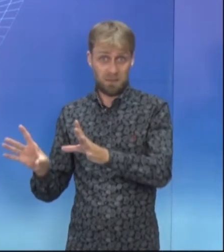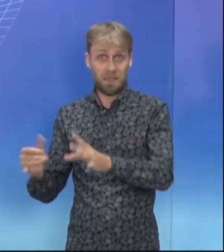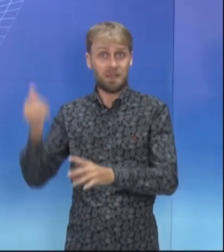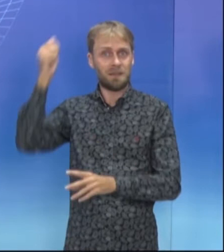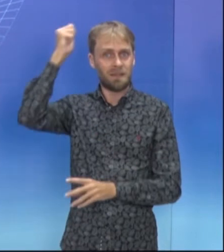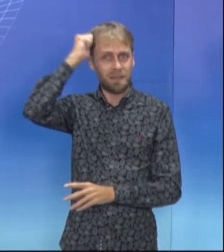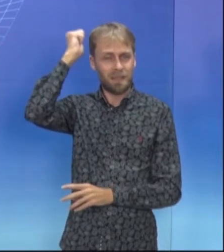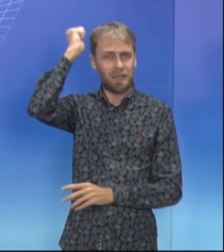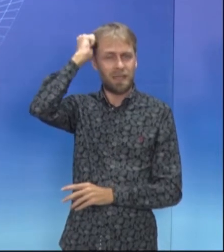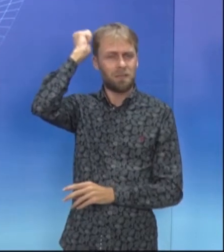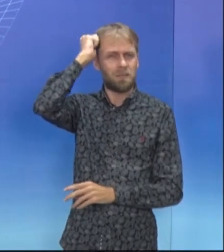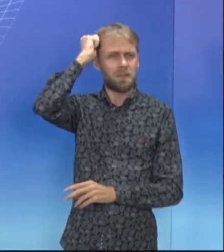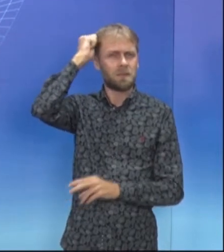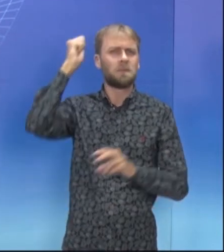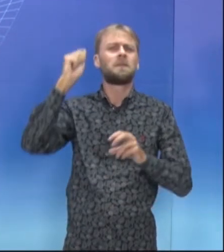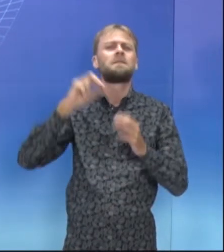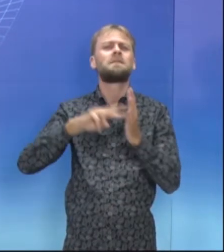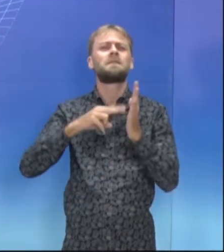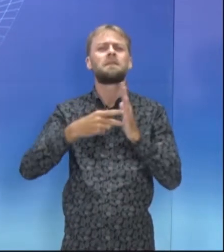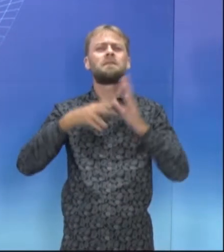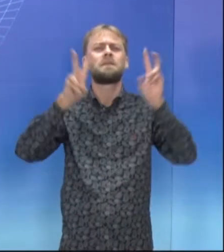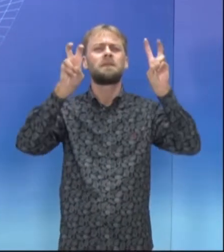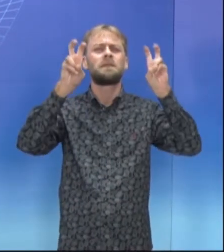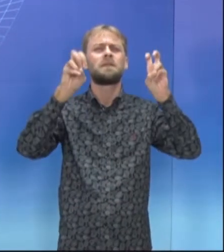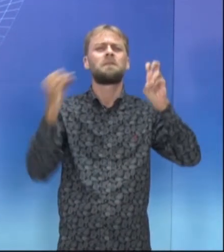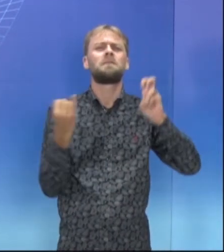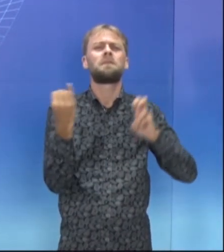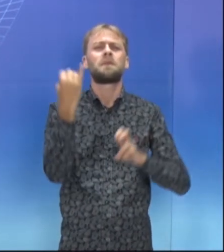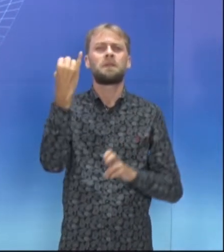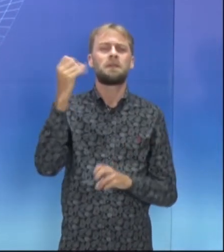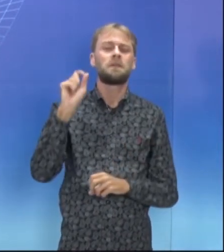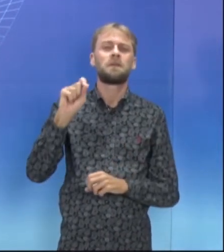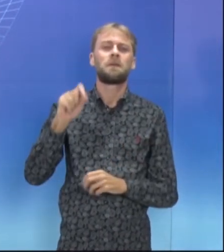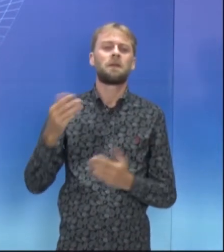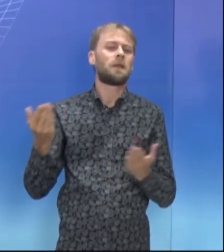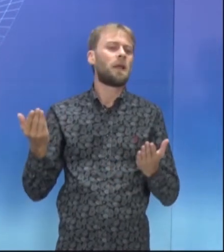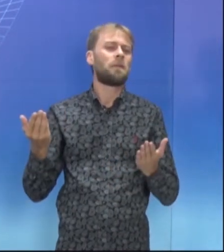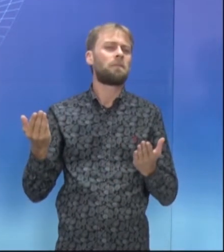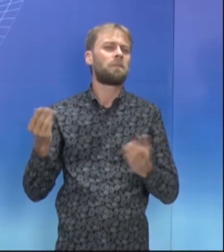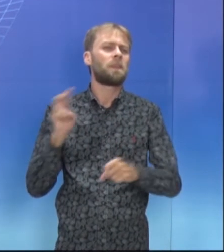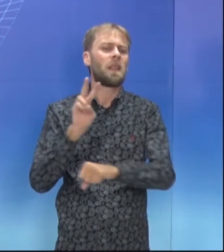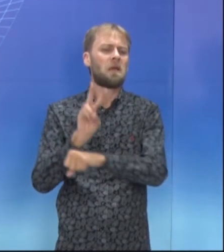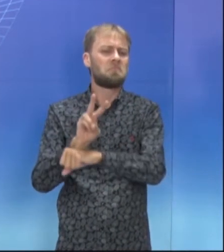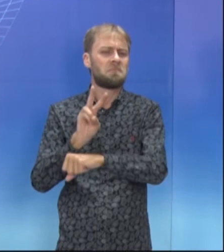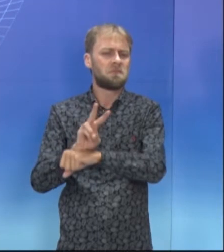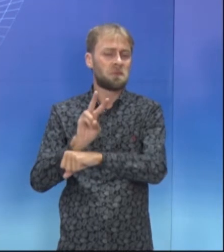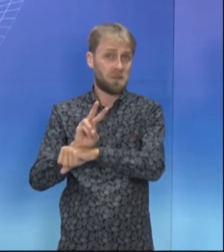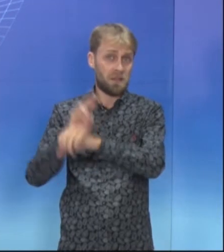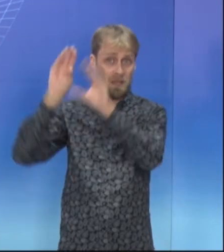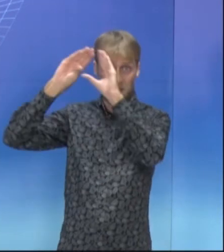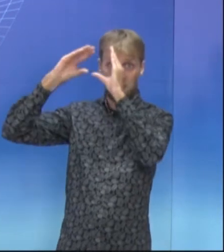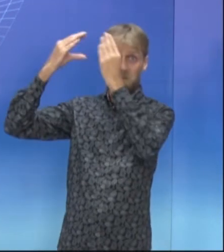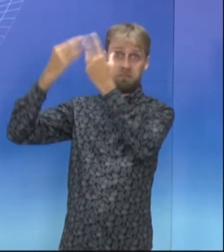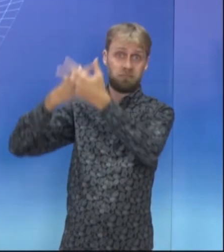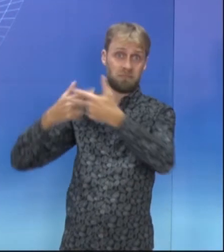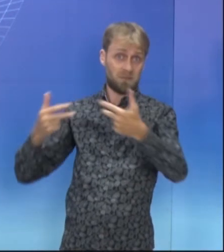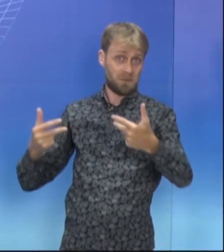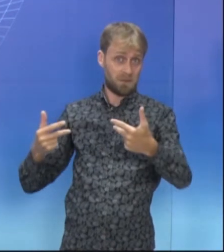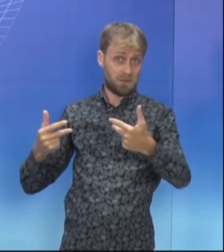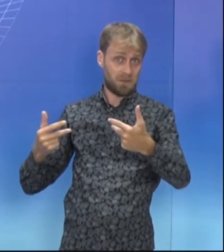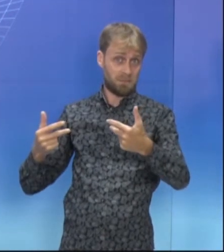propaganda é a importância da... Preservação do meio ambiente?